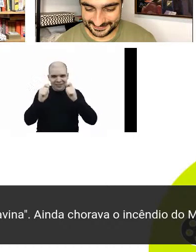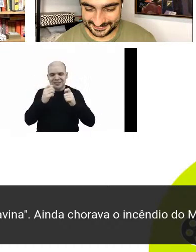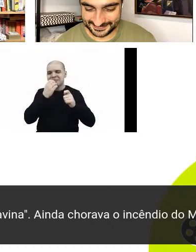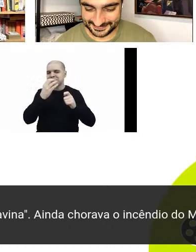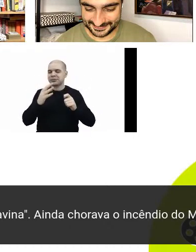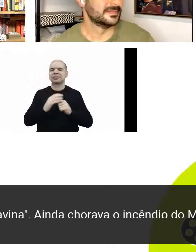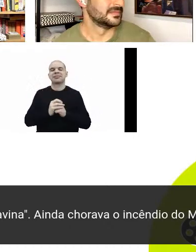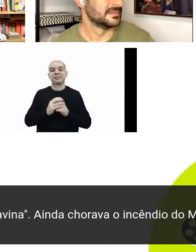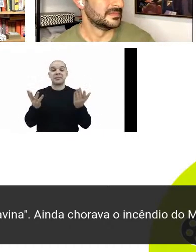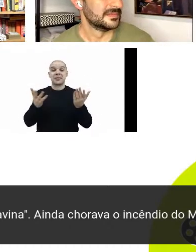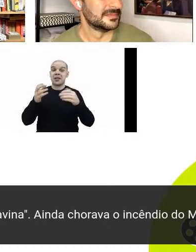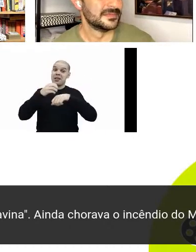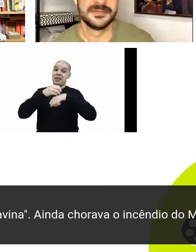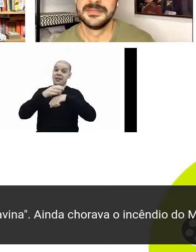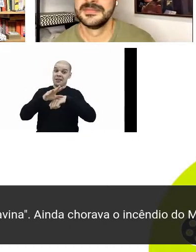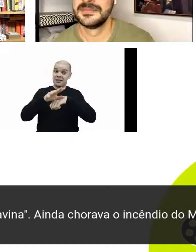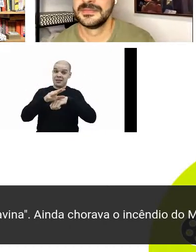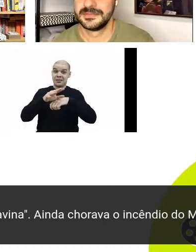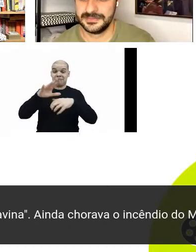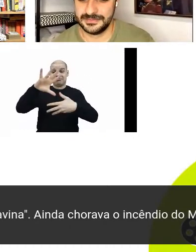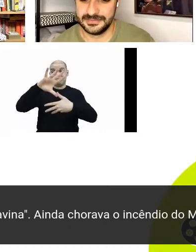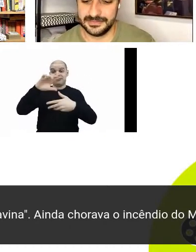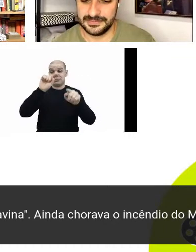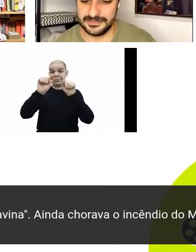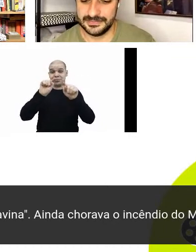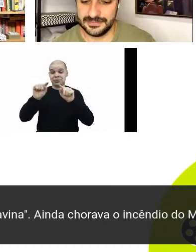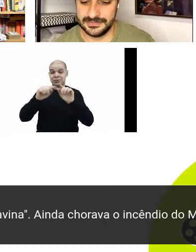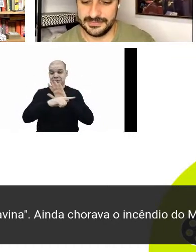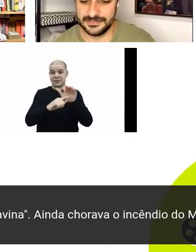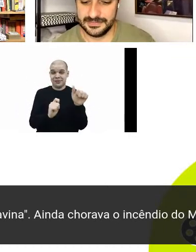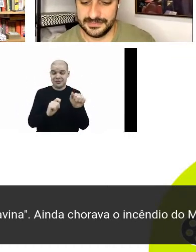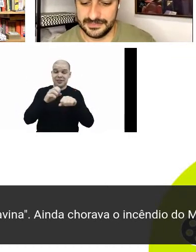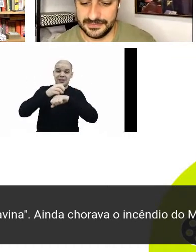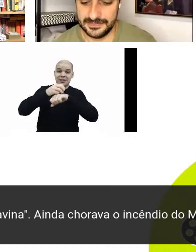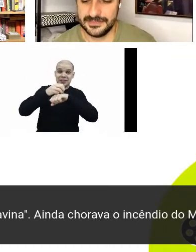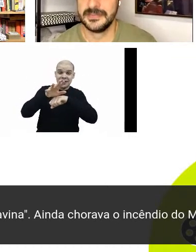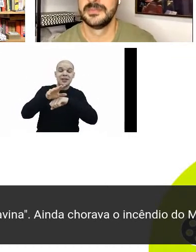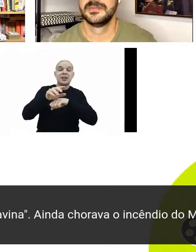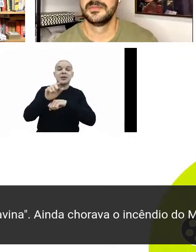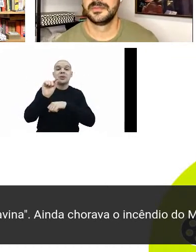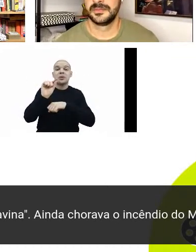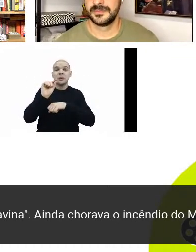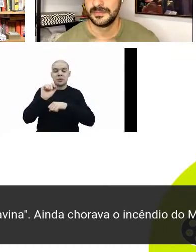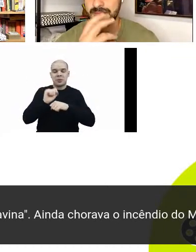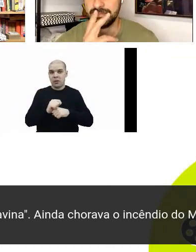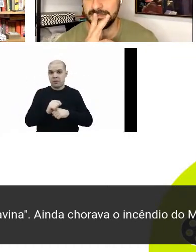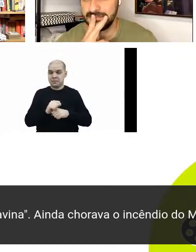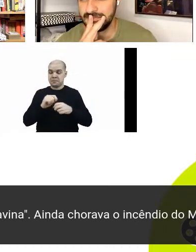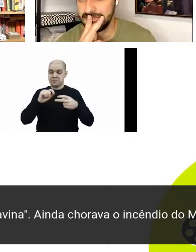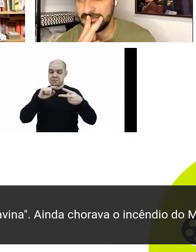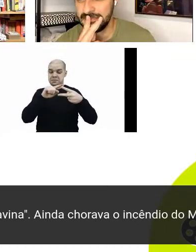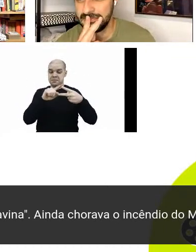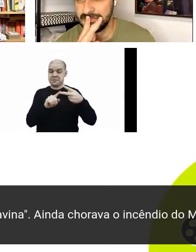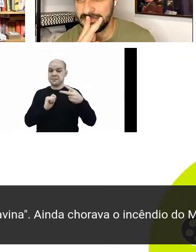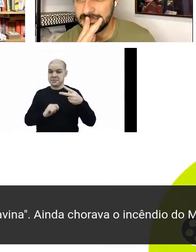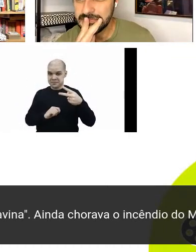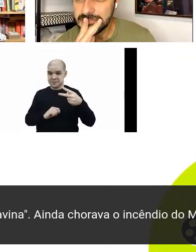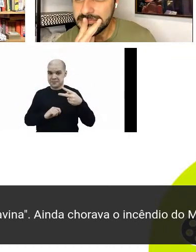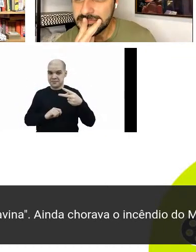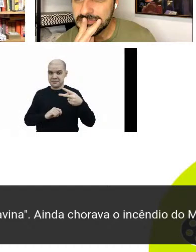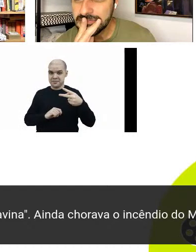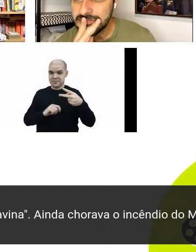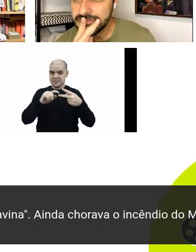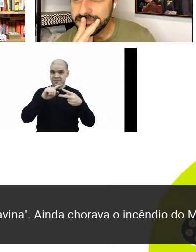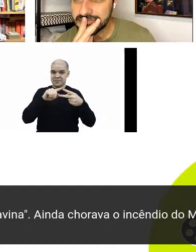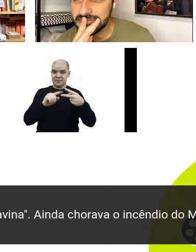aqui do Pontos Mis, claro que você fica esperando nossas indicações, então vou dar uma indicação, duas indicações, na verdade, a Semana